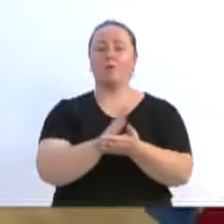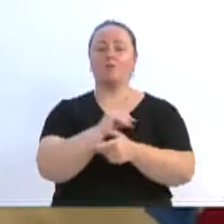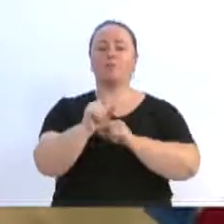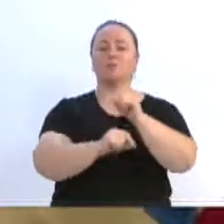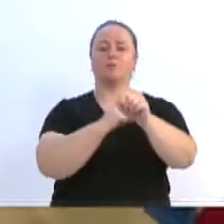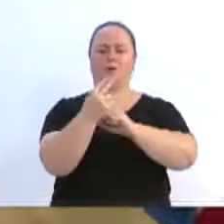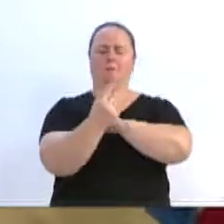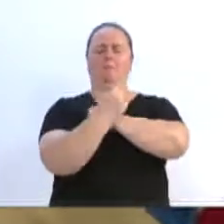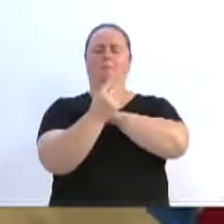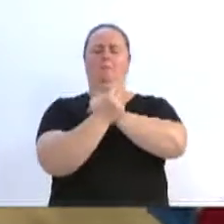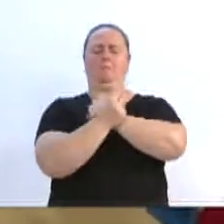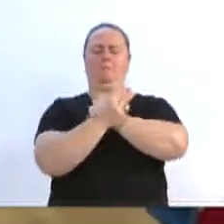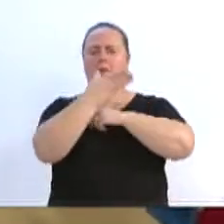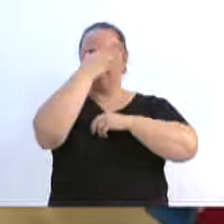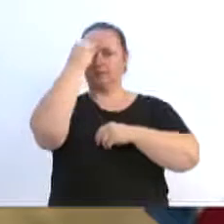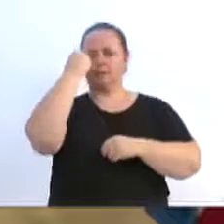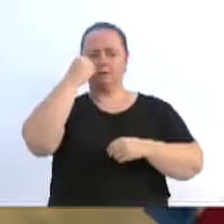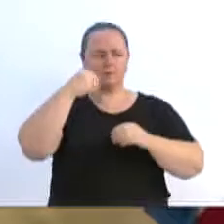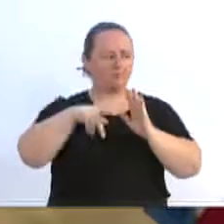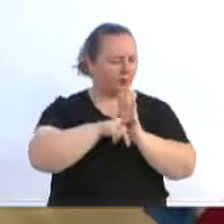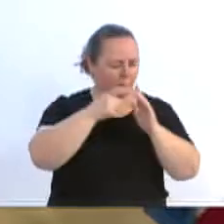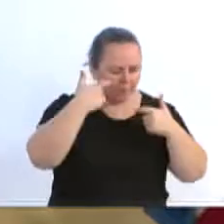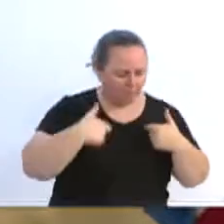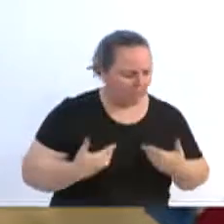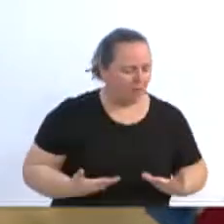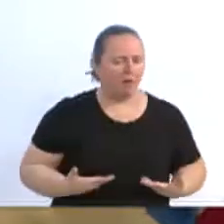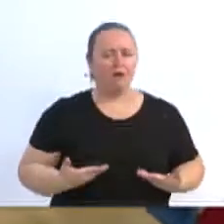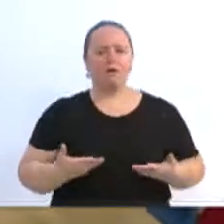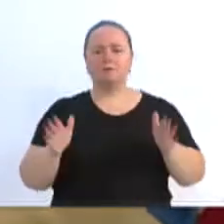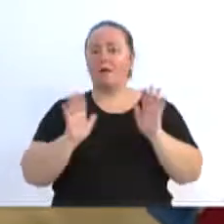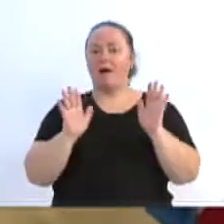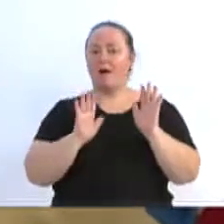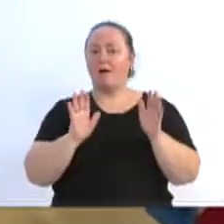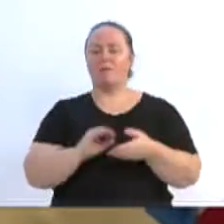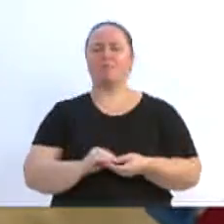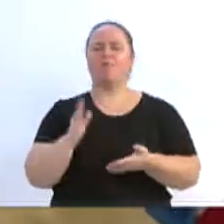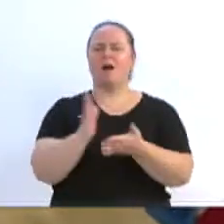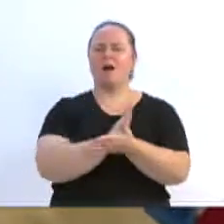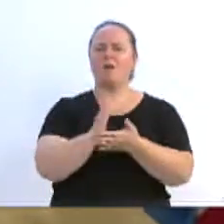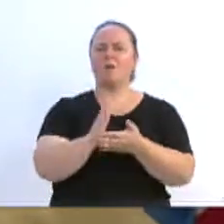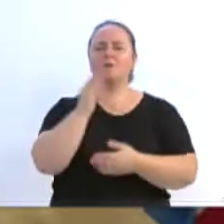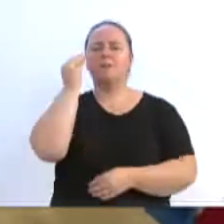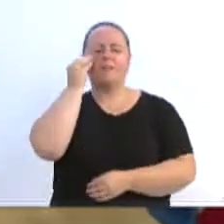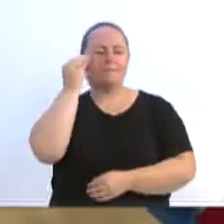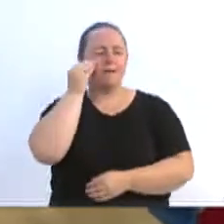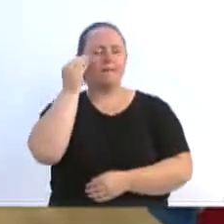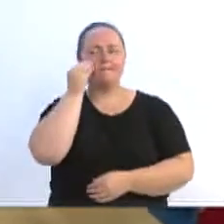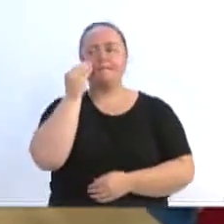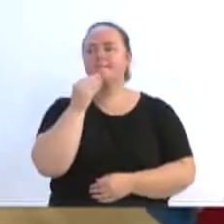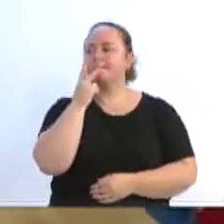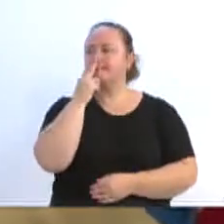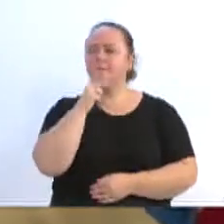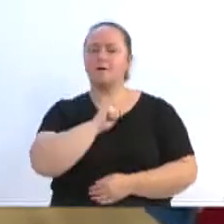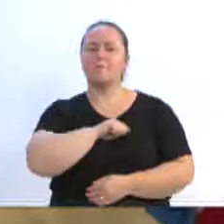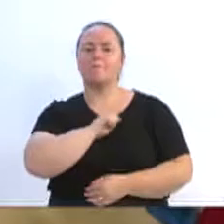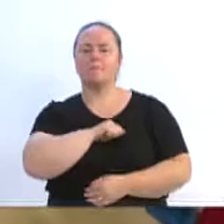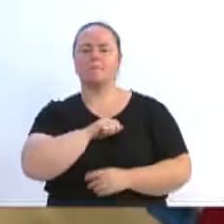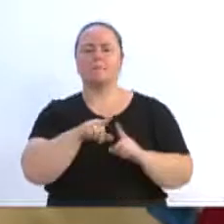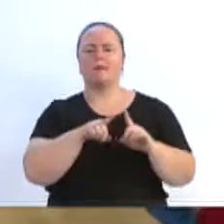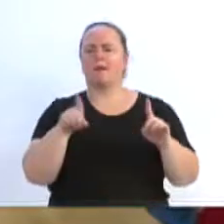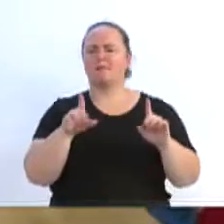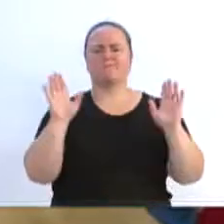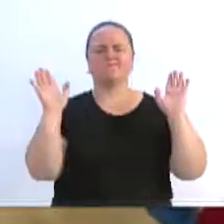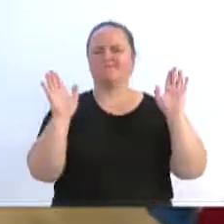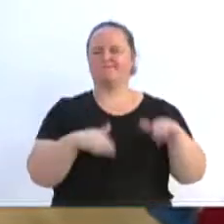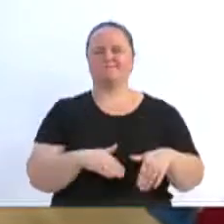filho, mas vão esquecer da vida deles. Tem muitos que vão tentar puxar o seu tapete, mas esse tapete vai acabar em cima da